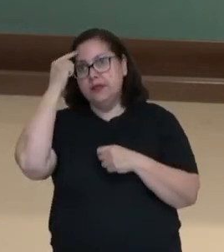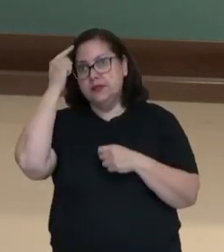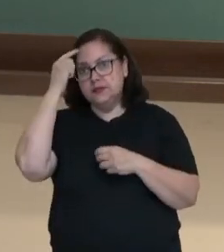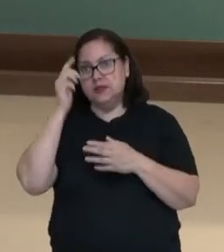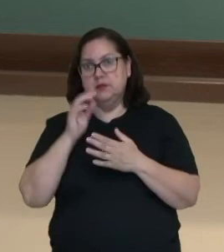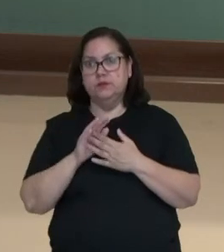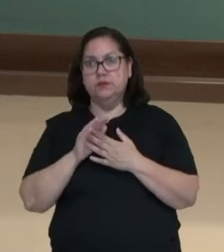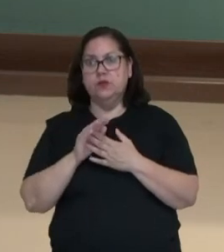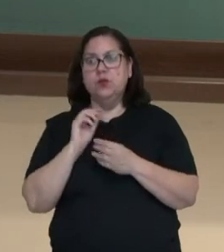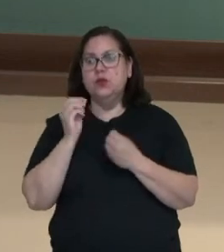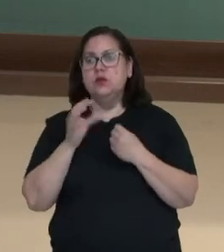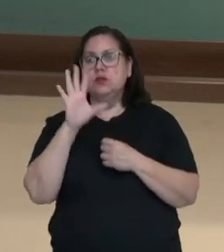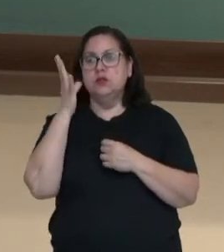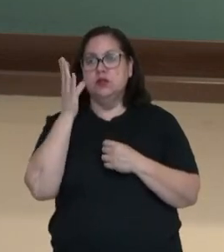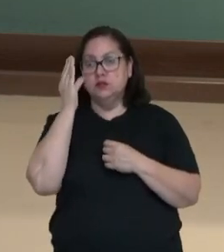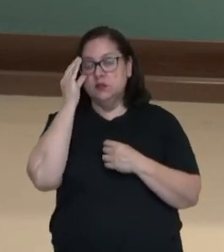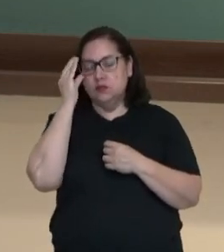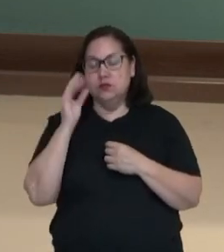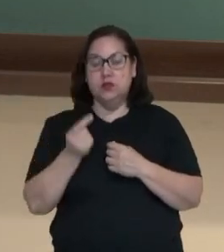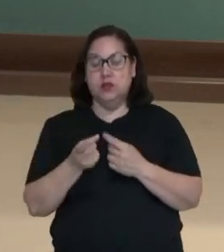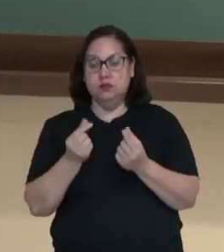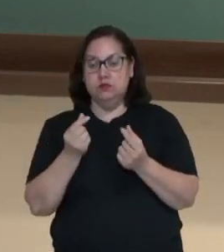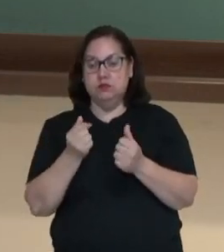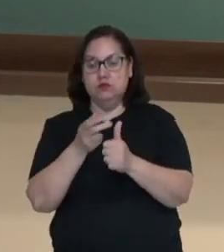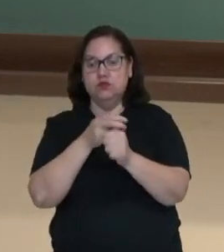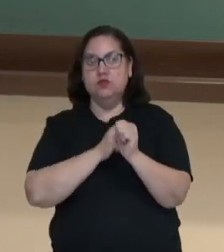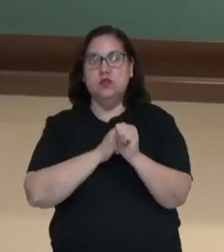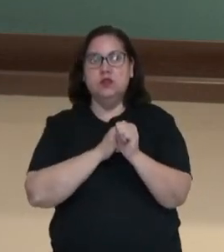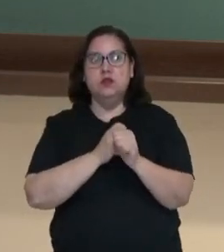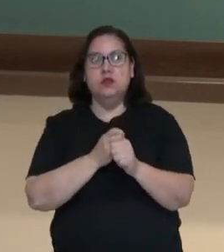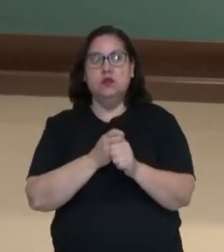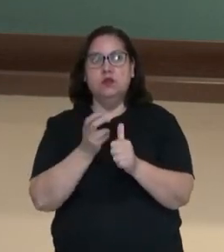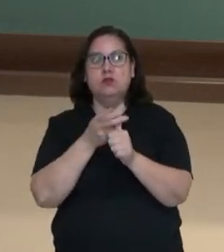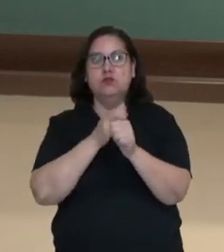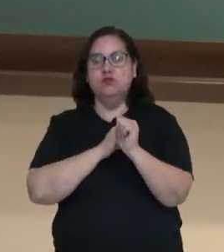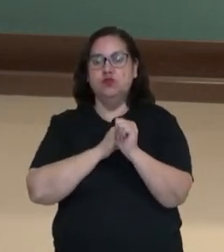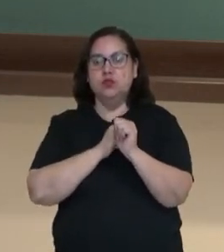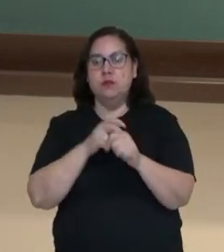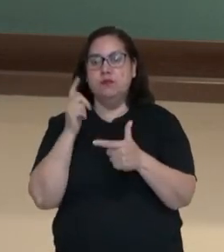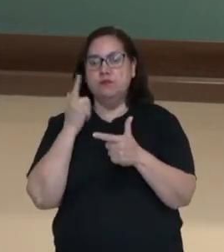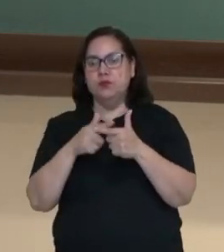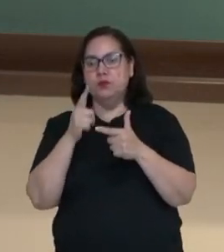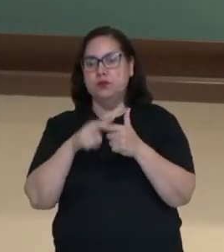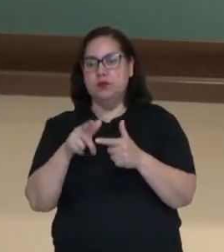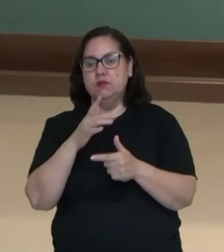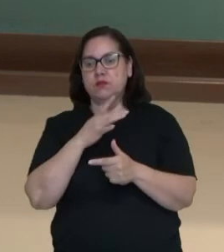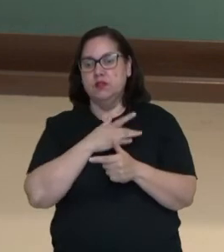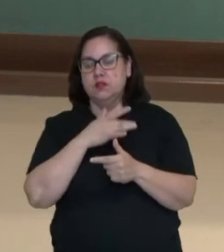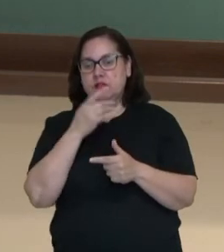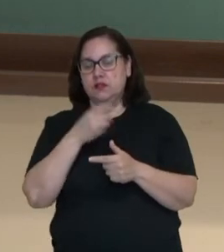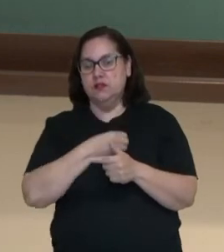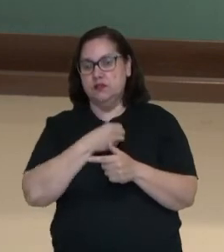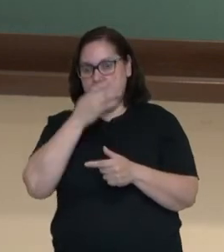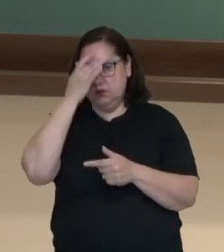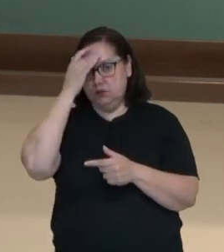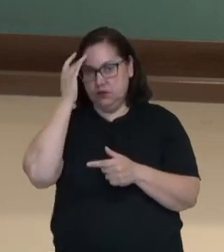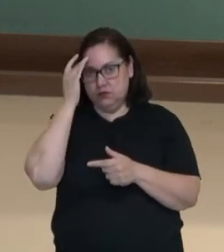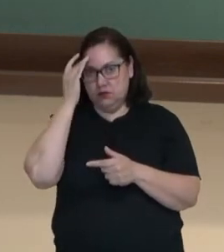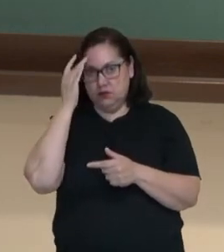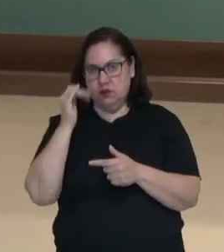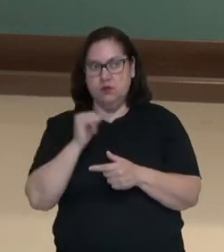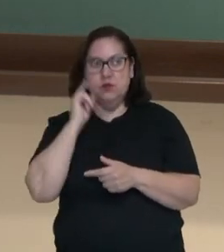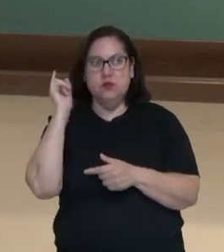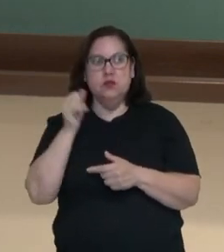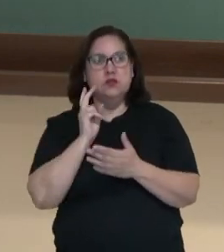o que acontece quando estamos endividados. Olha lá, o endividamento prejudica a vida de uma pessoa. É importante